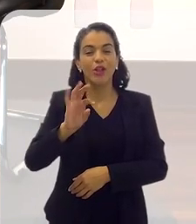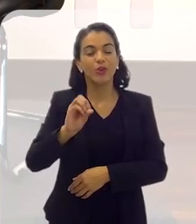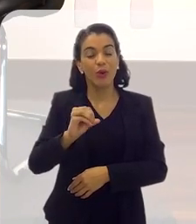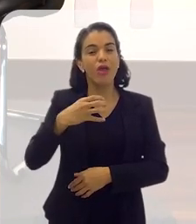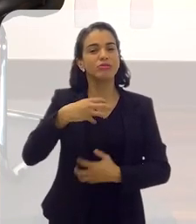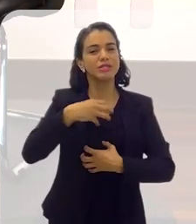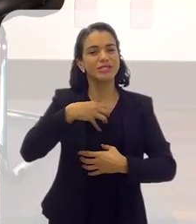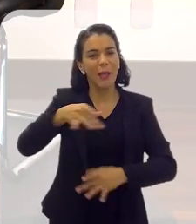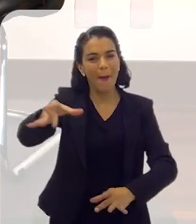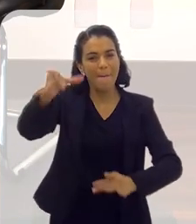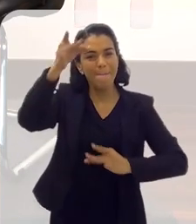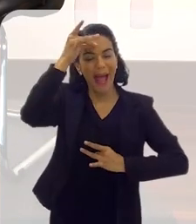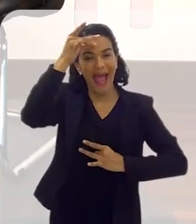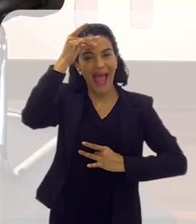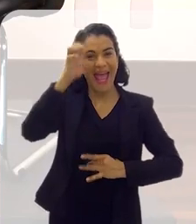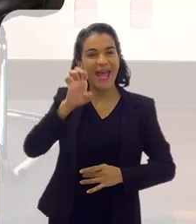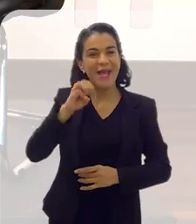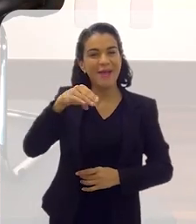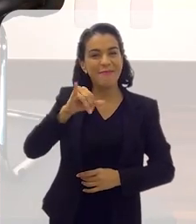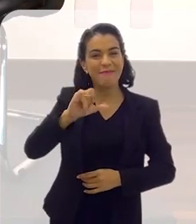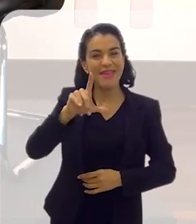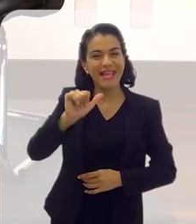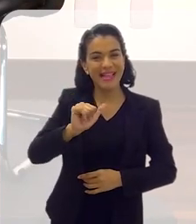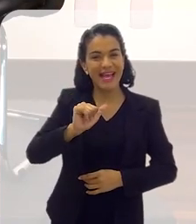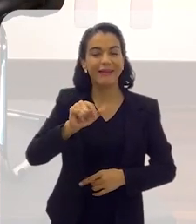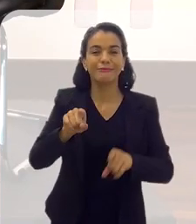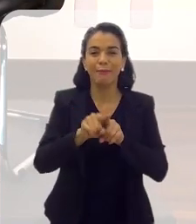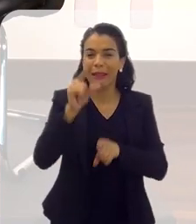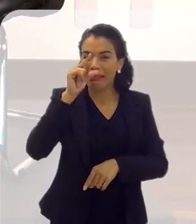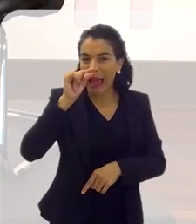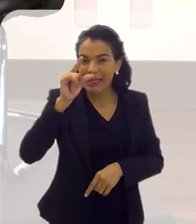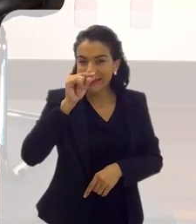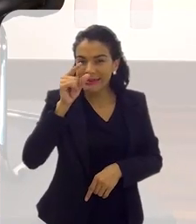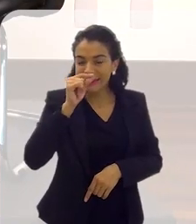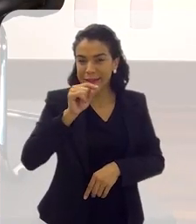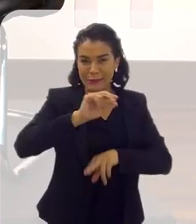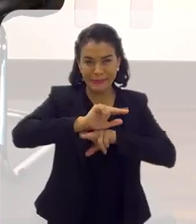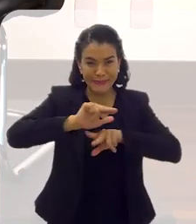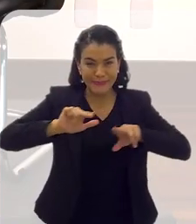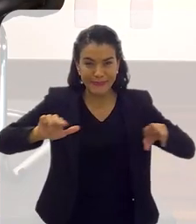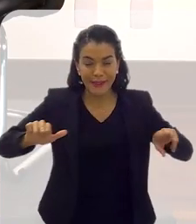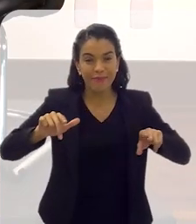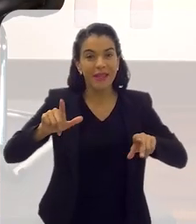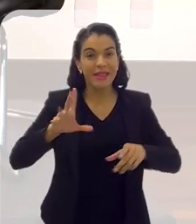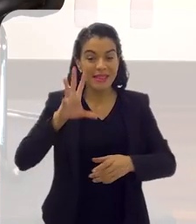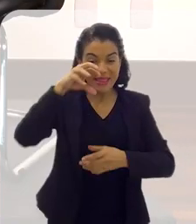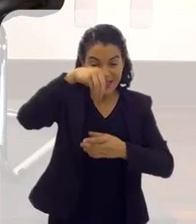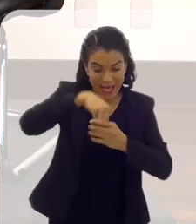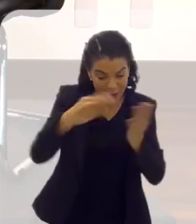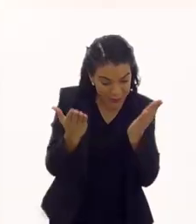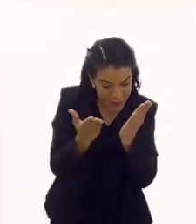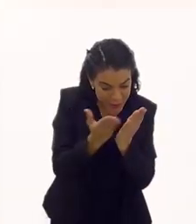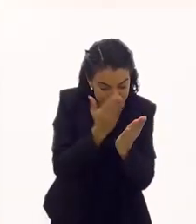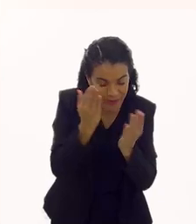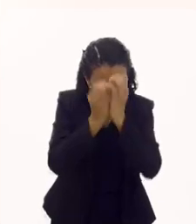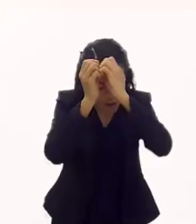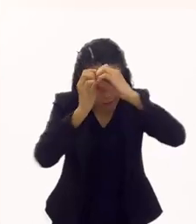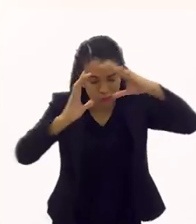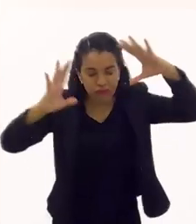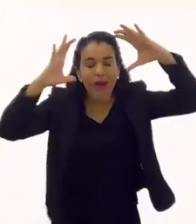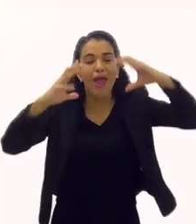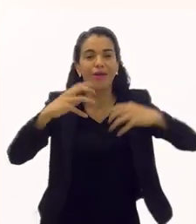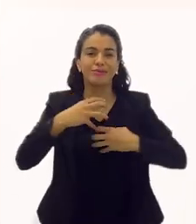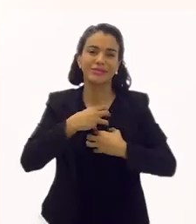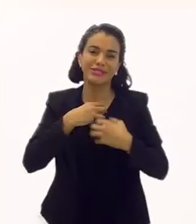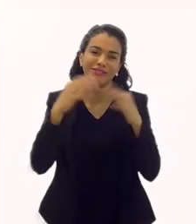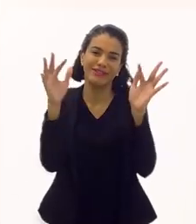Eu era Emília, era Narizinho. Eu conhecia um mundo que eu não conhecia. E ali eu era feliz. Dentro